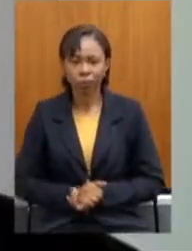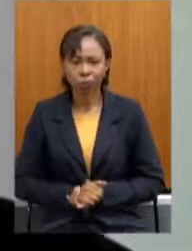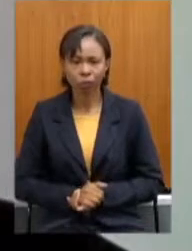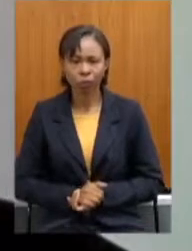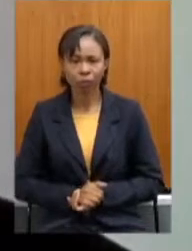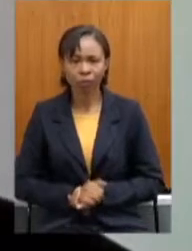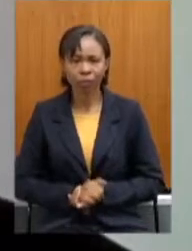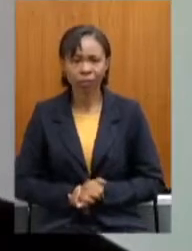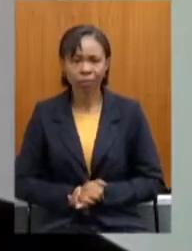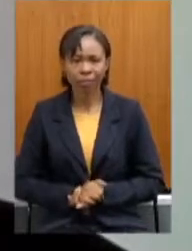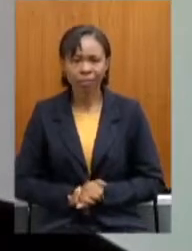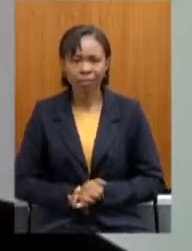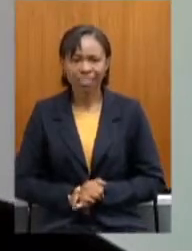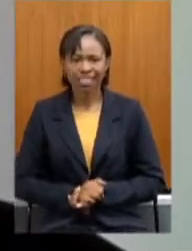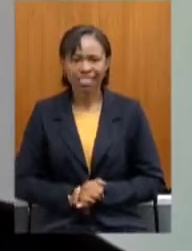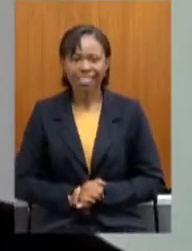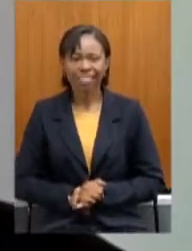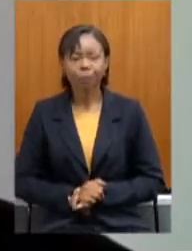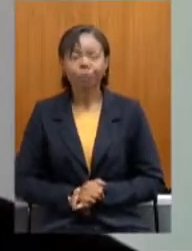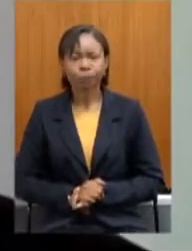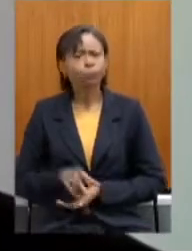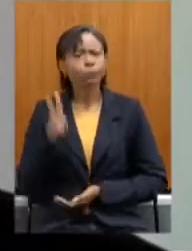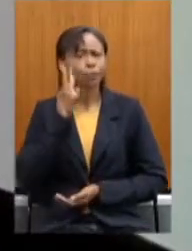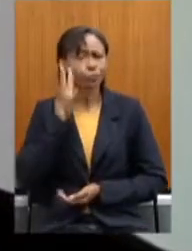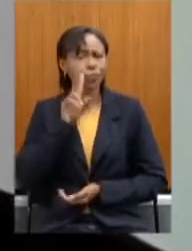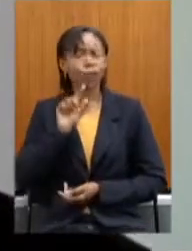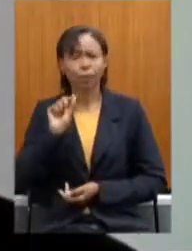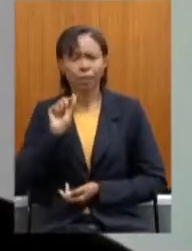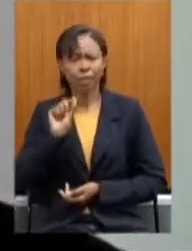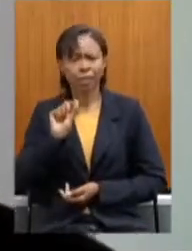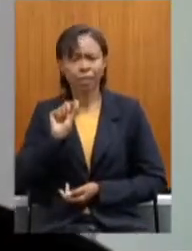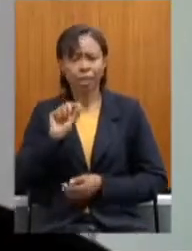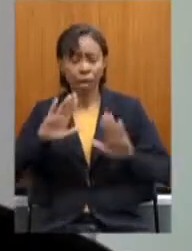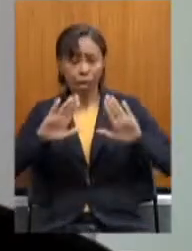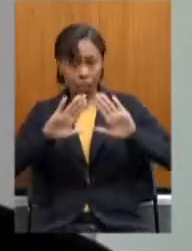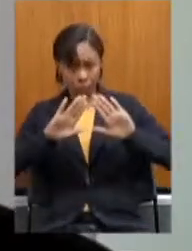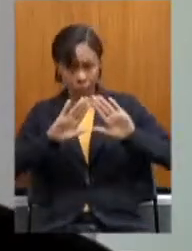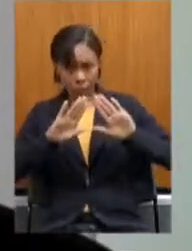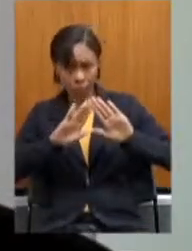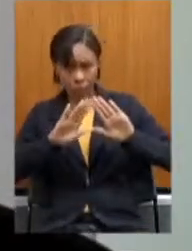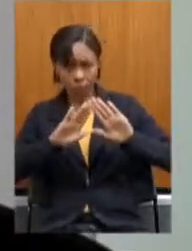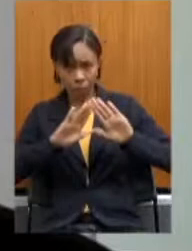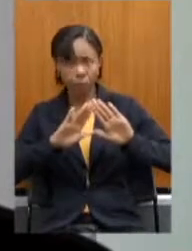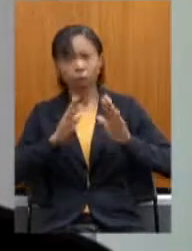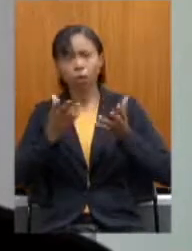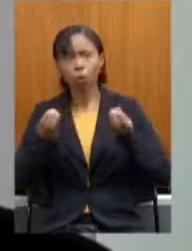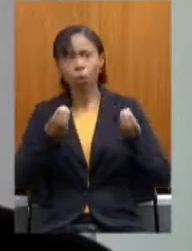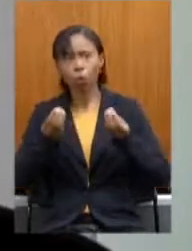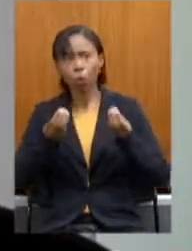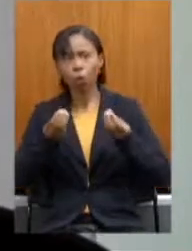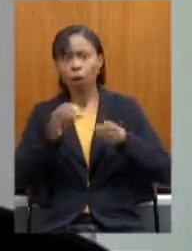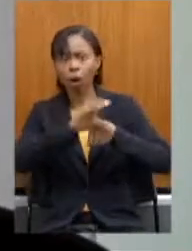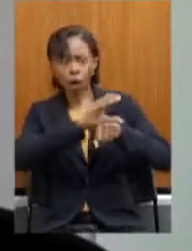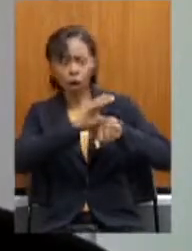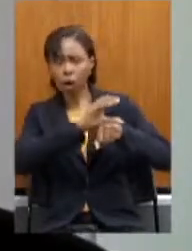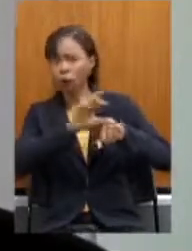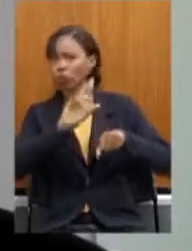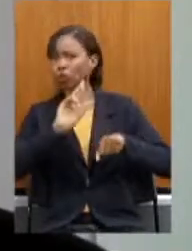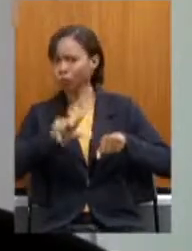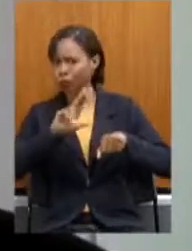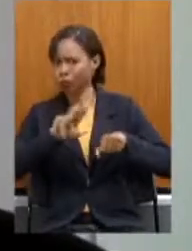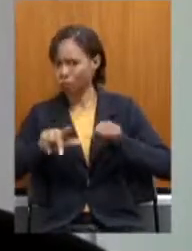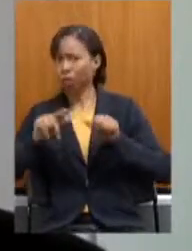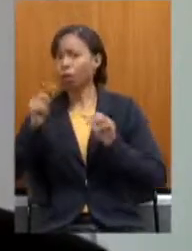É importante lembrar essa ideia legislativa os laivos de inconstitucionalidade que pairam sobre o projeto.